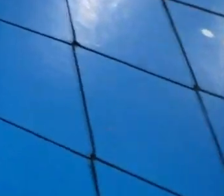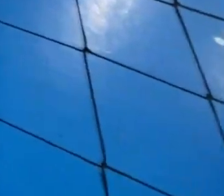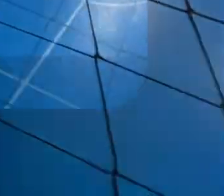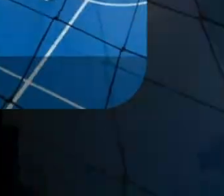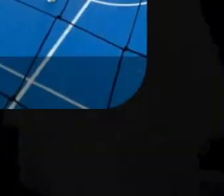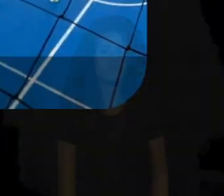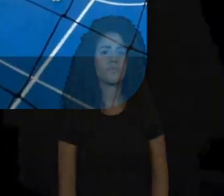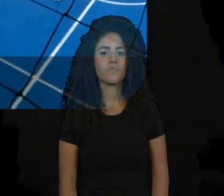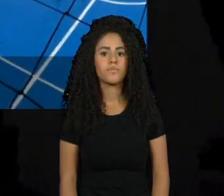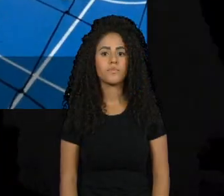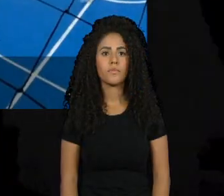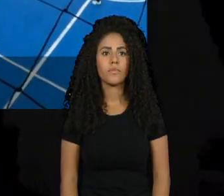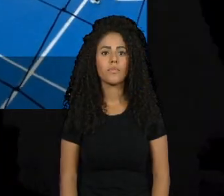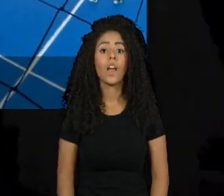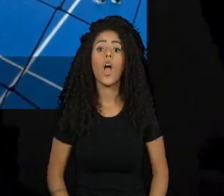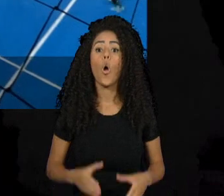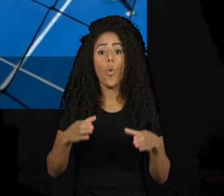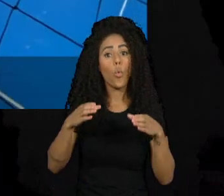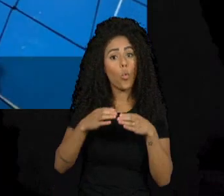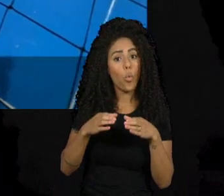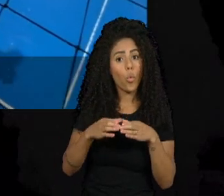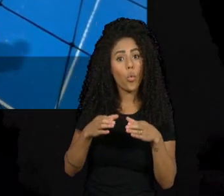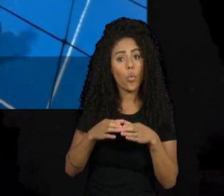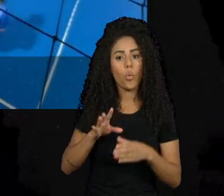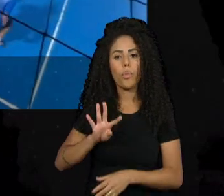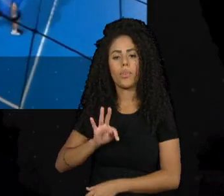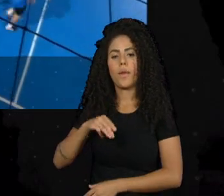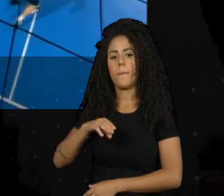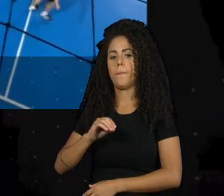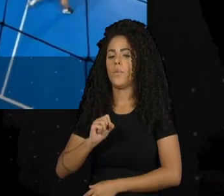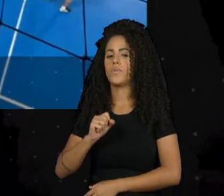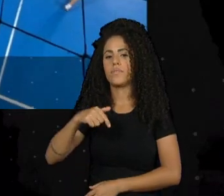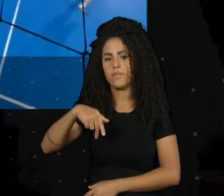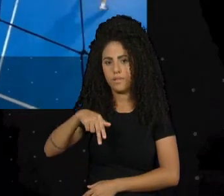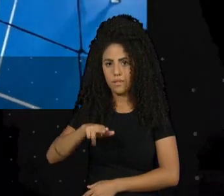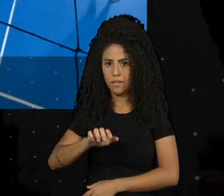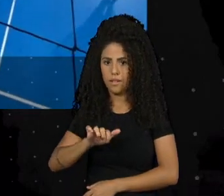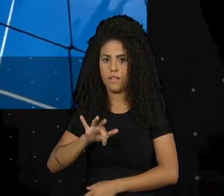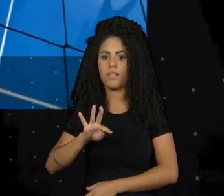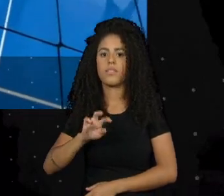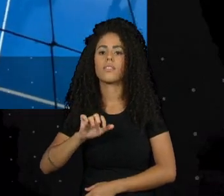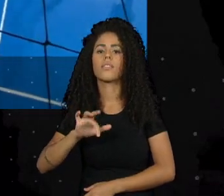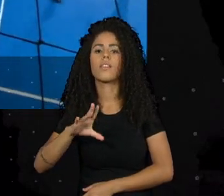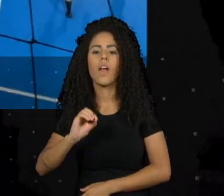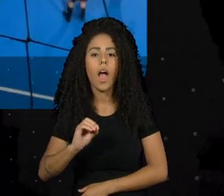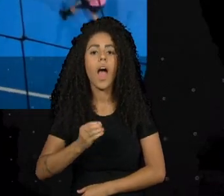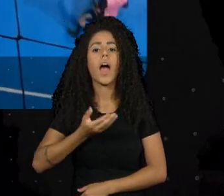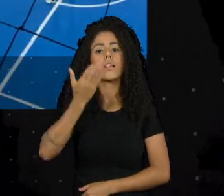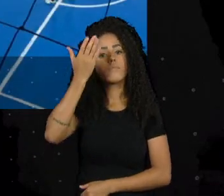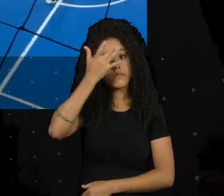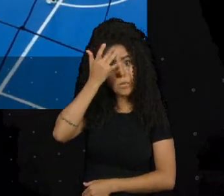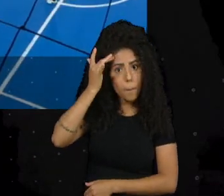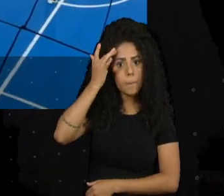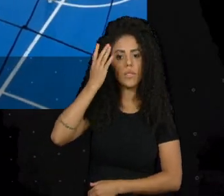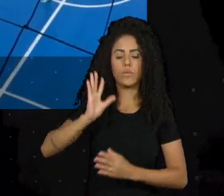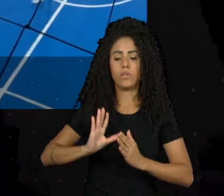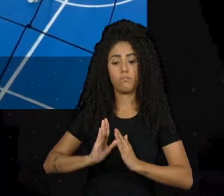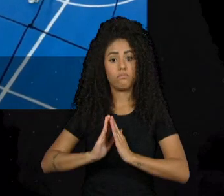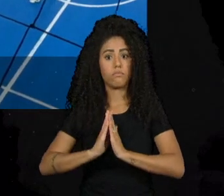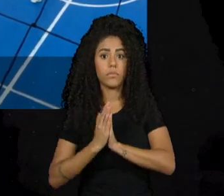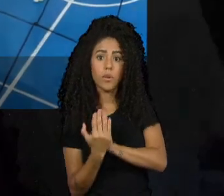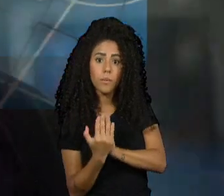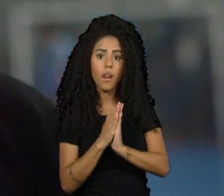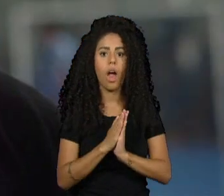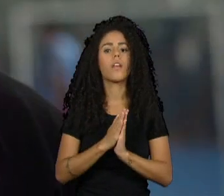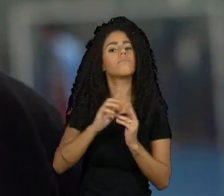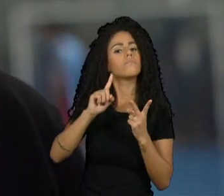O time de futebol Temosqueteiros é um time de trans masculinos, pessoas trans, pessoas não binárias, está aberto a todas as pessoas para a gente